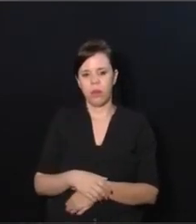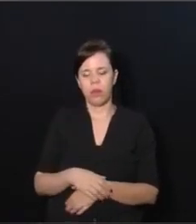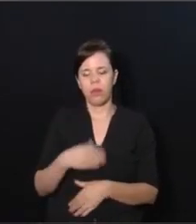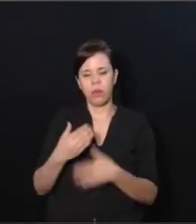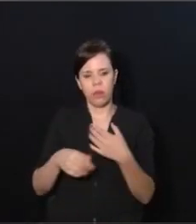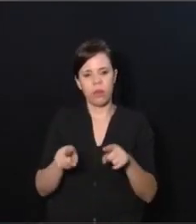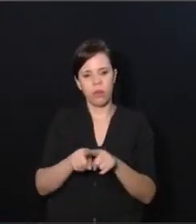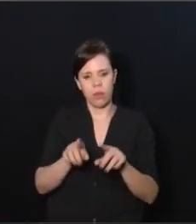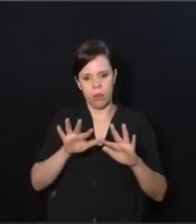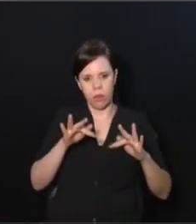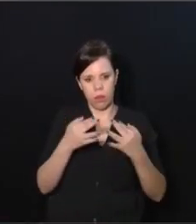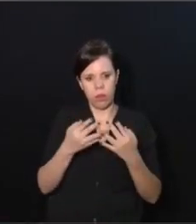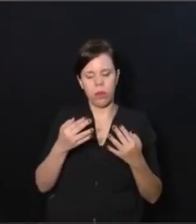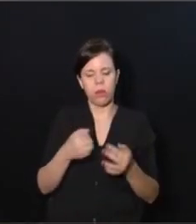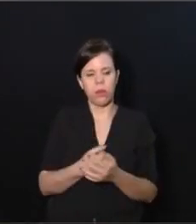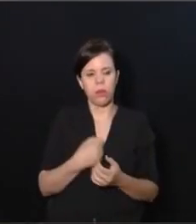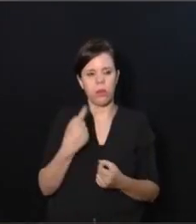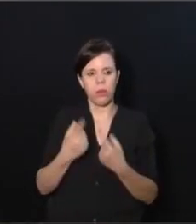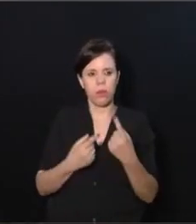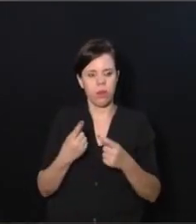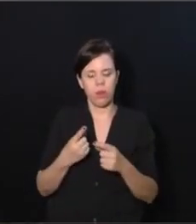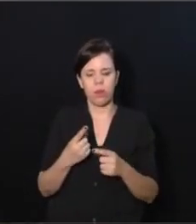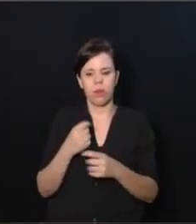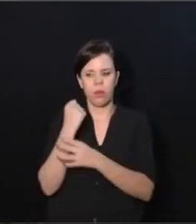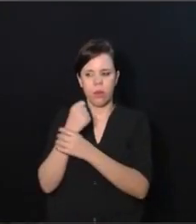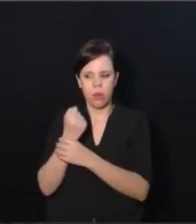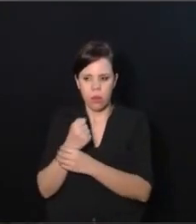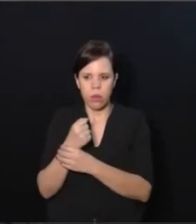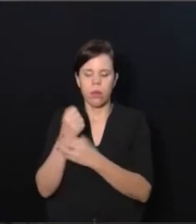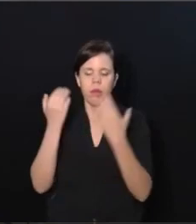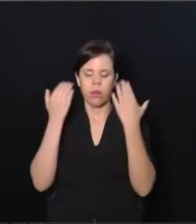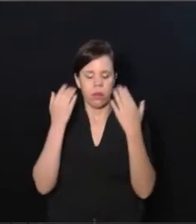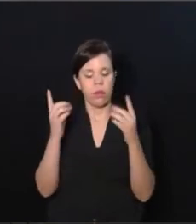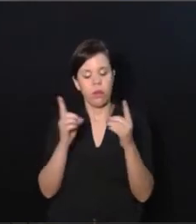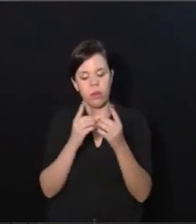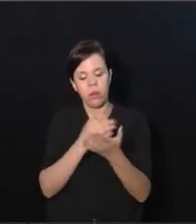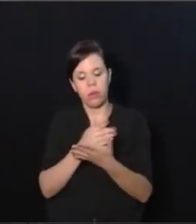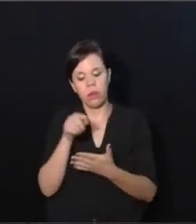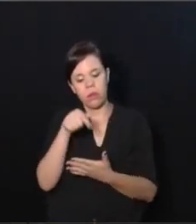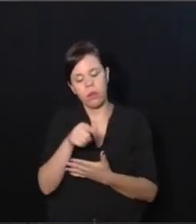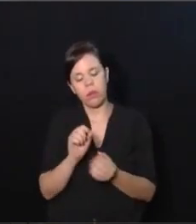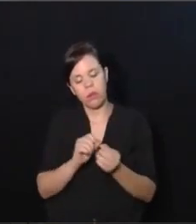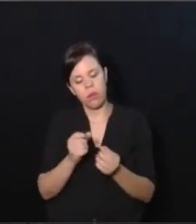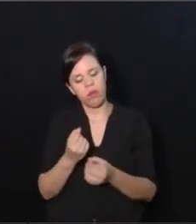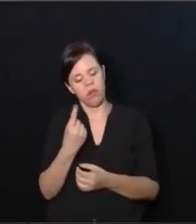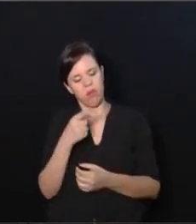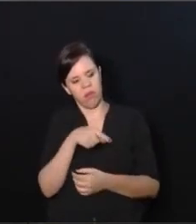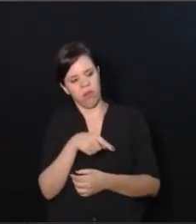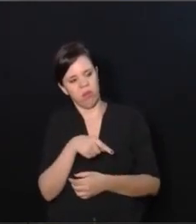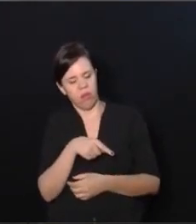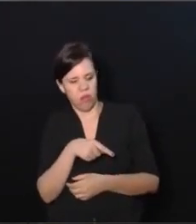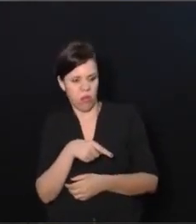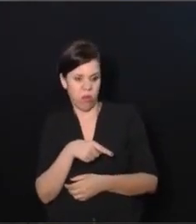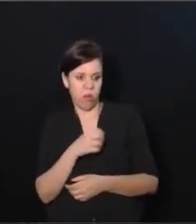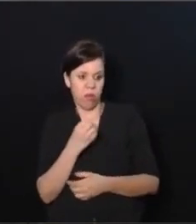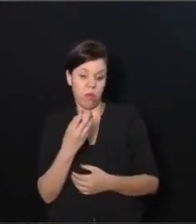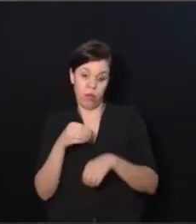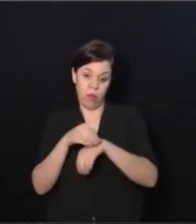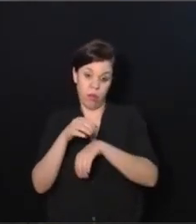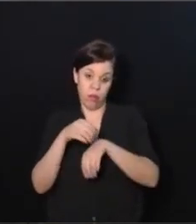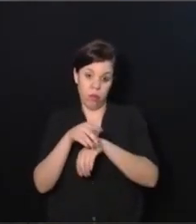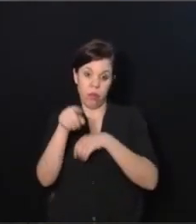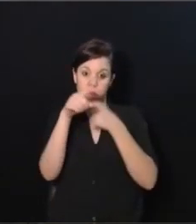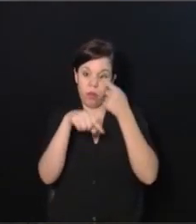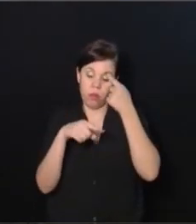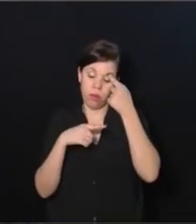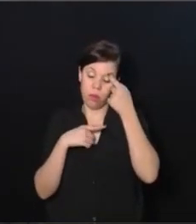lado existem famílias que quando o terapeuta vai começar a atender aquela criança, ela vai estranhar e eu dou uma dica aqui para quem tem